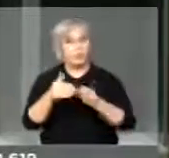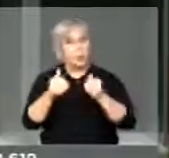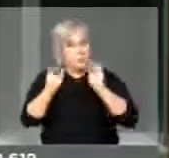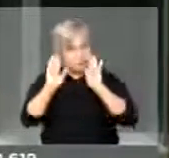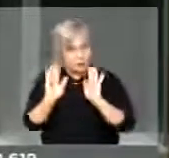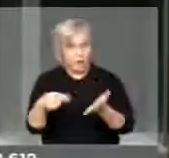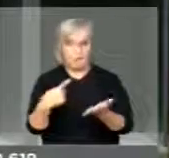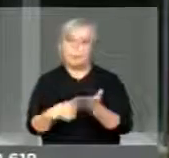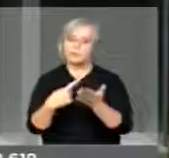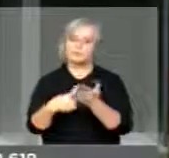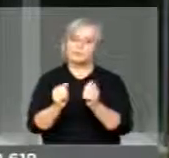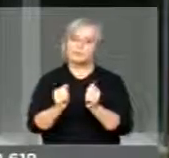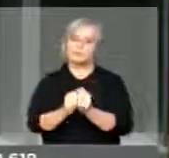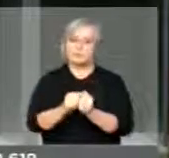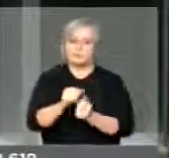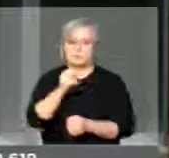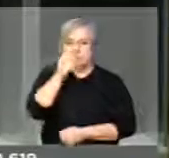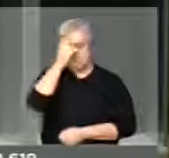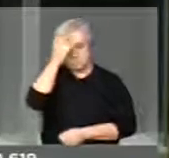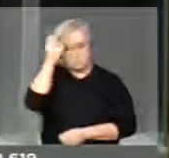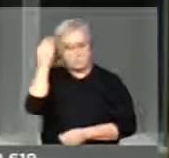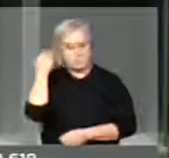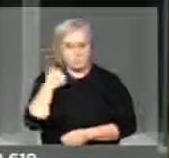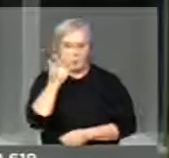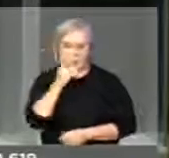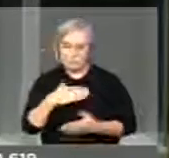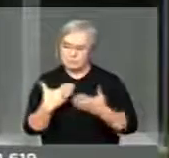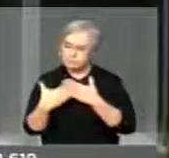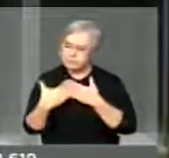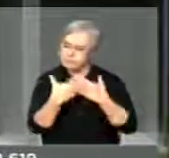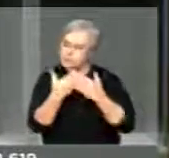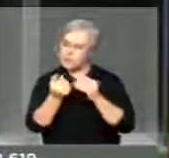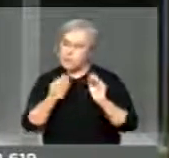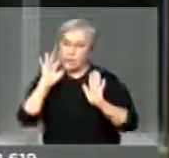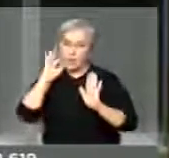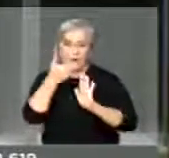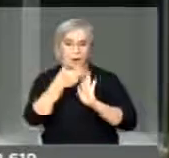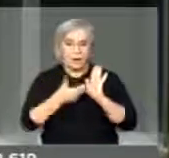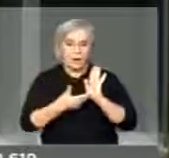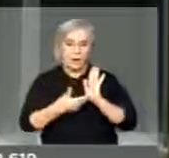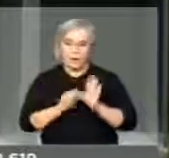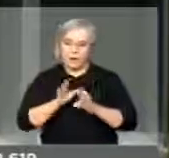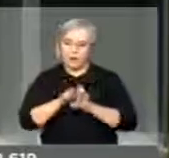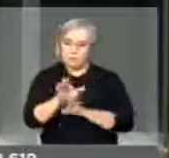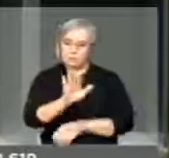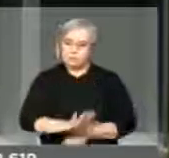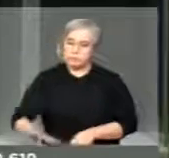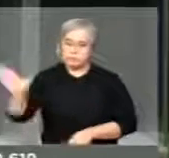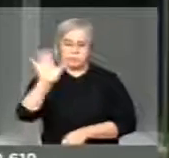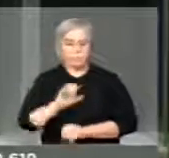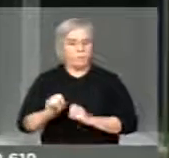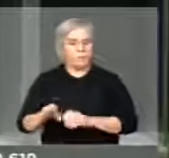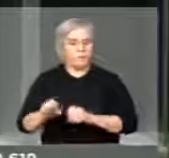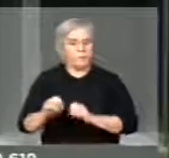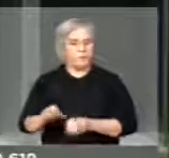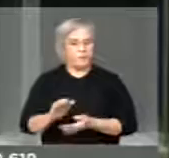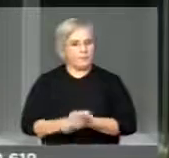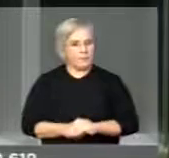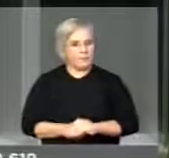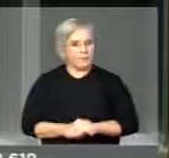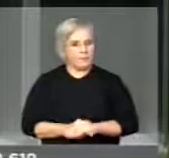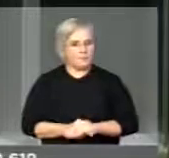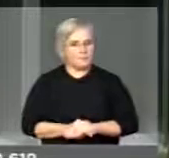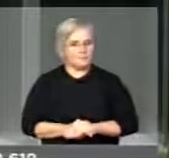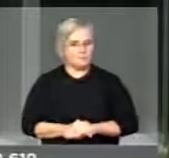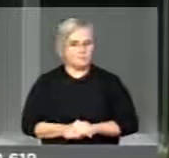para analisar a resolução do Conselho Nacional de Educação e